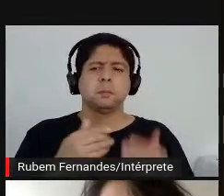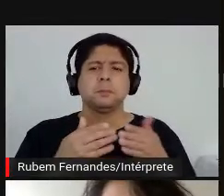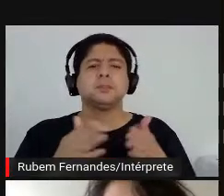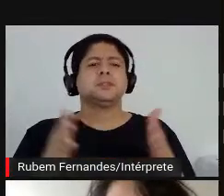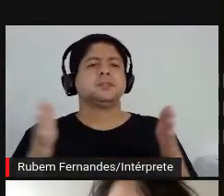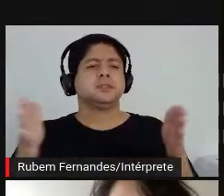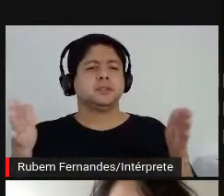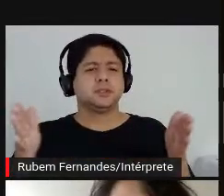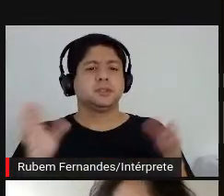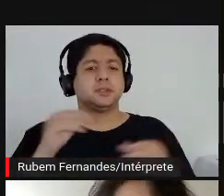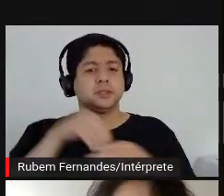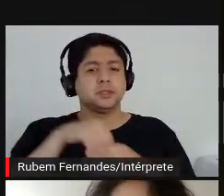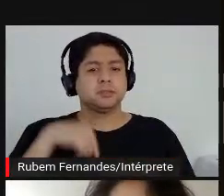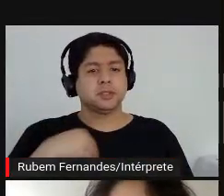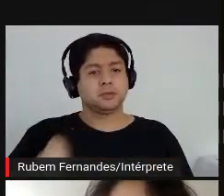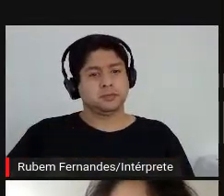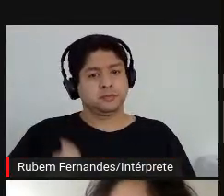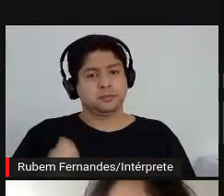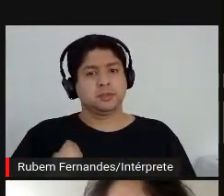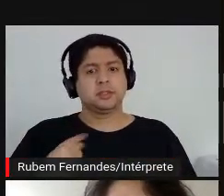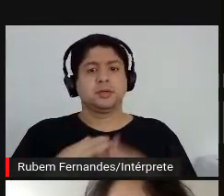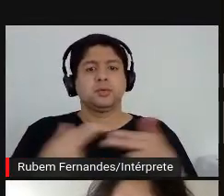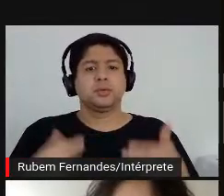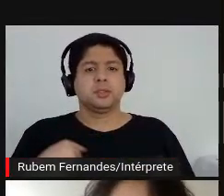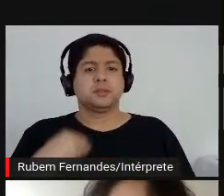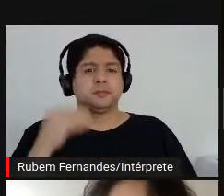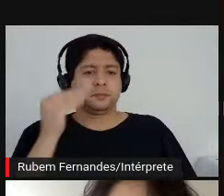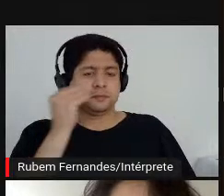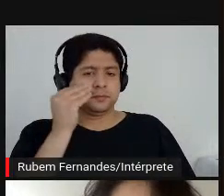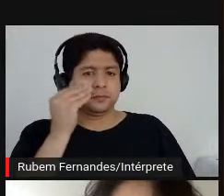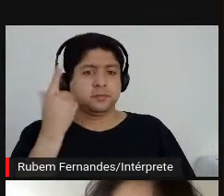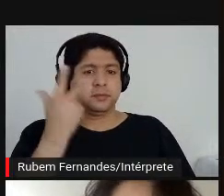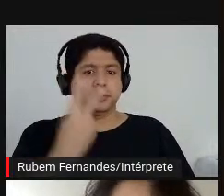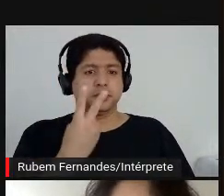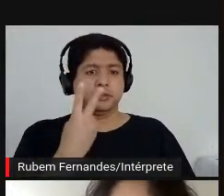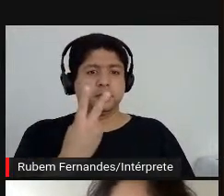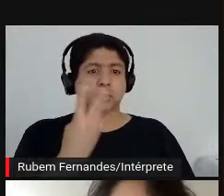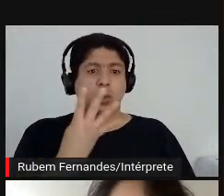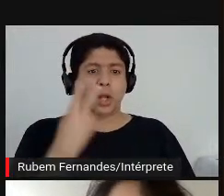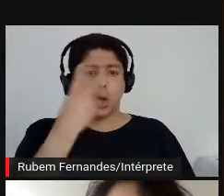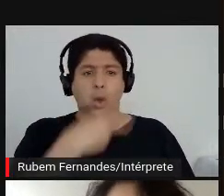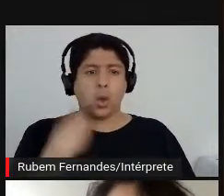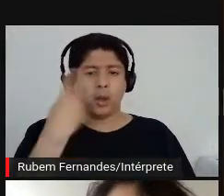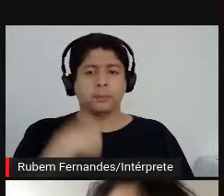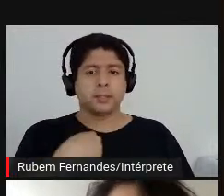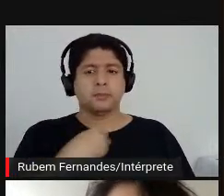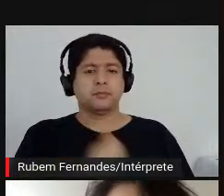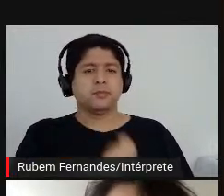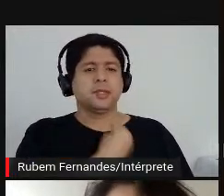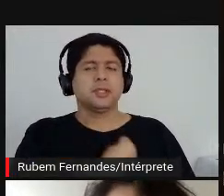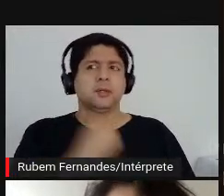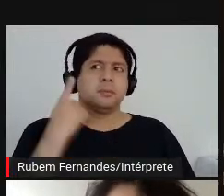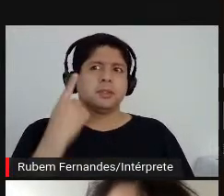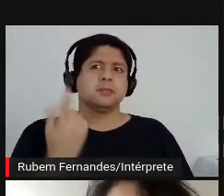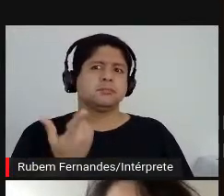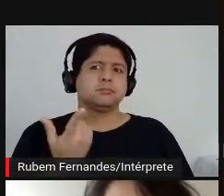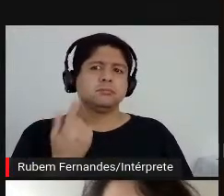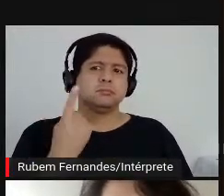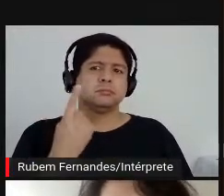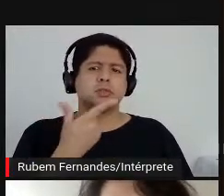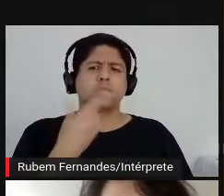né? Dentro da minha vida para algo que eu pudesse viver 24 horas por dia. Então, como seria...